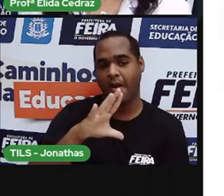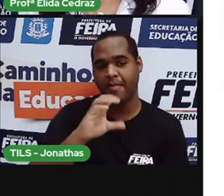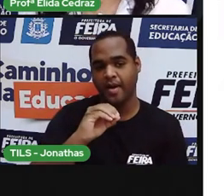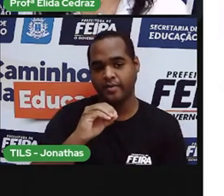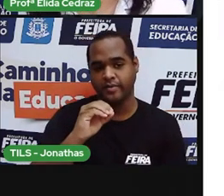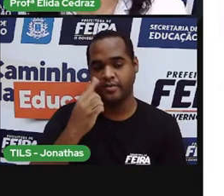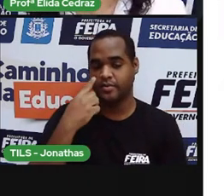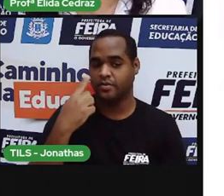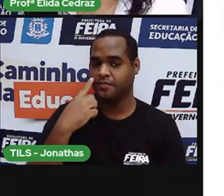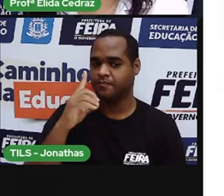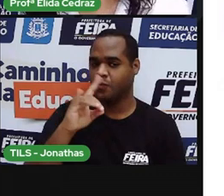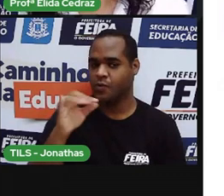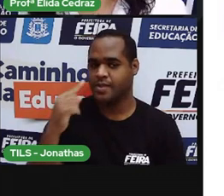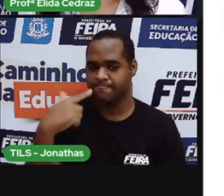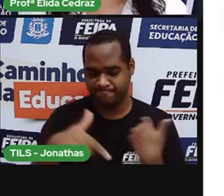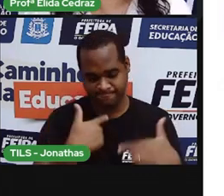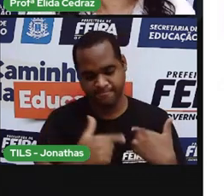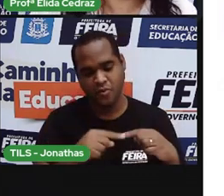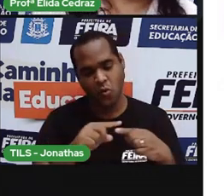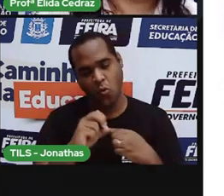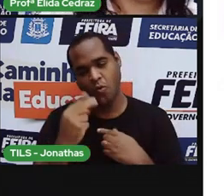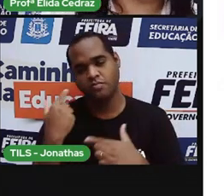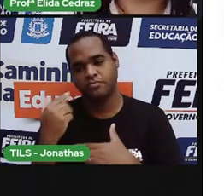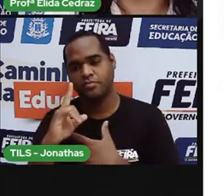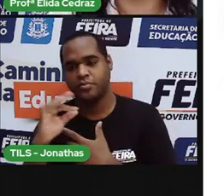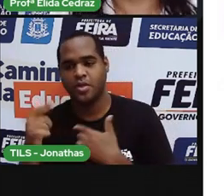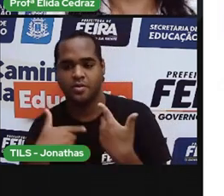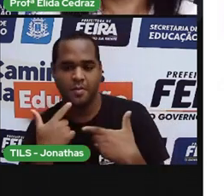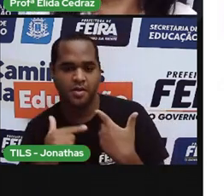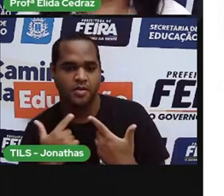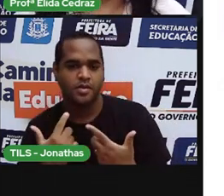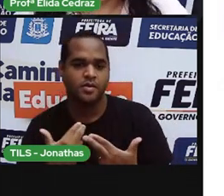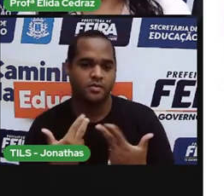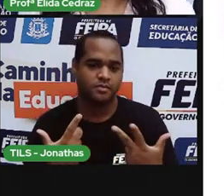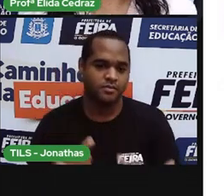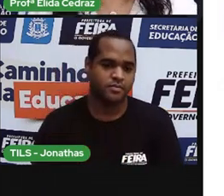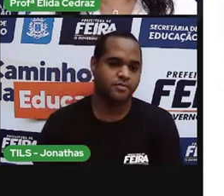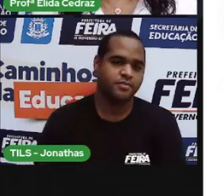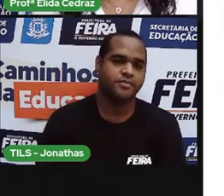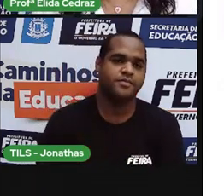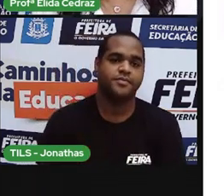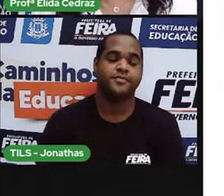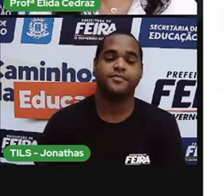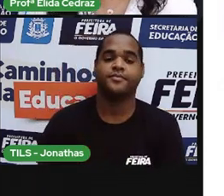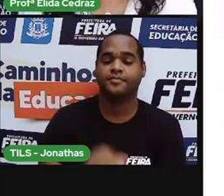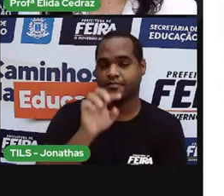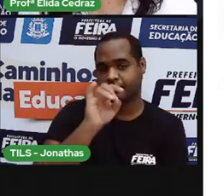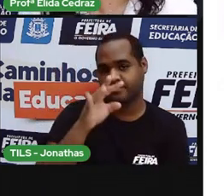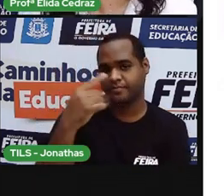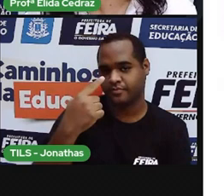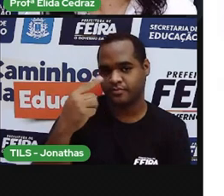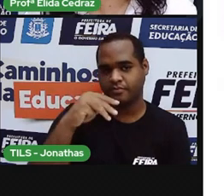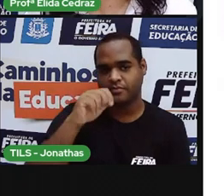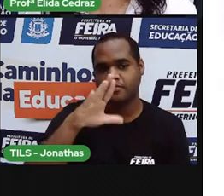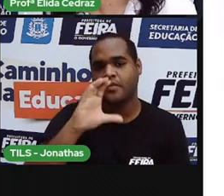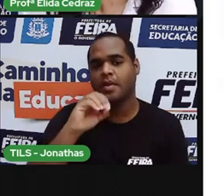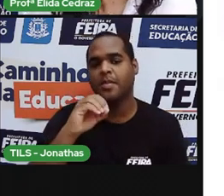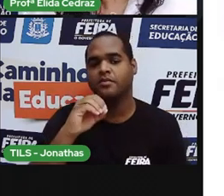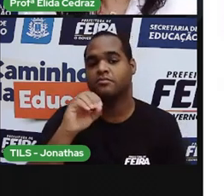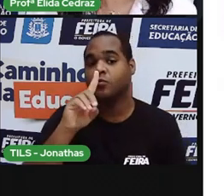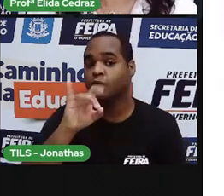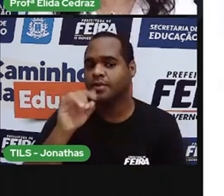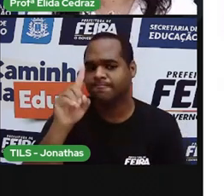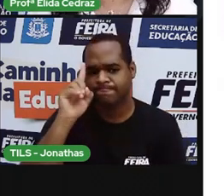comemorado o dia do trabalho ou o dia do trabalhador. Mas, o dia 1º de maio é uma data muito importante